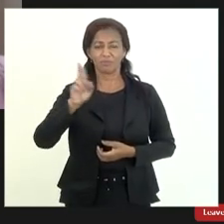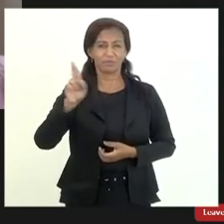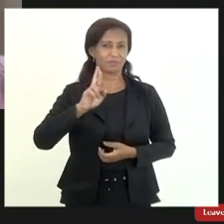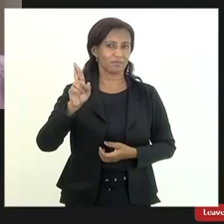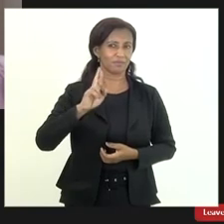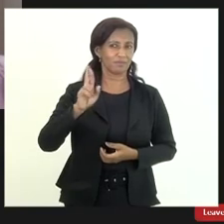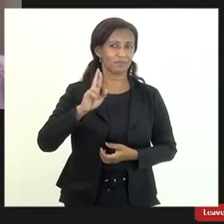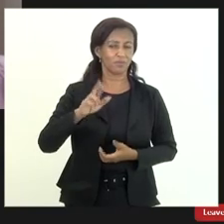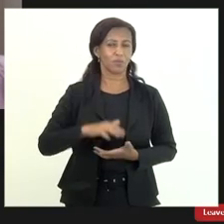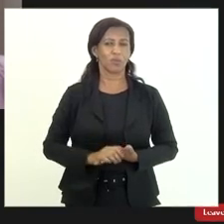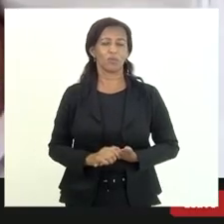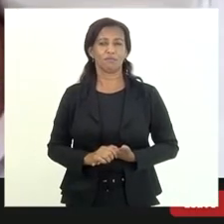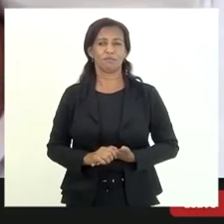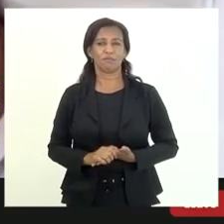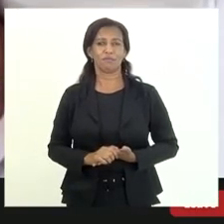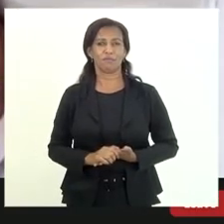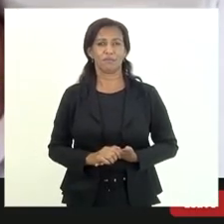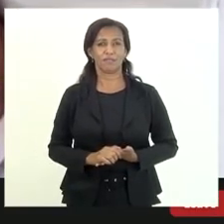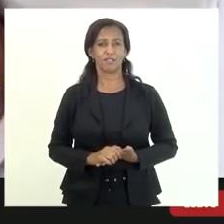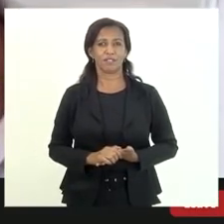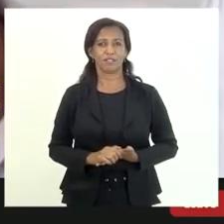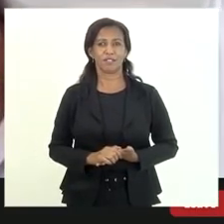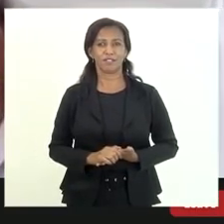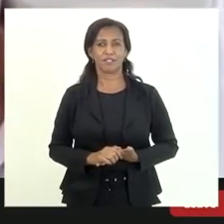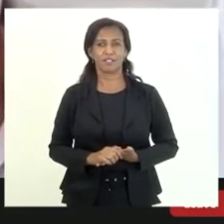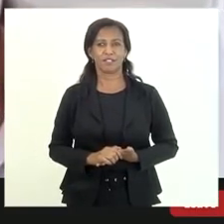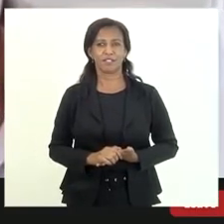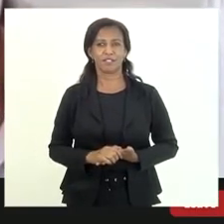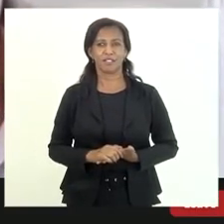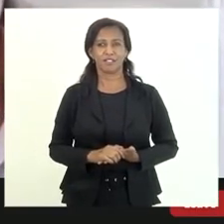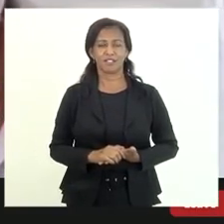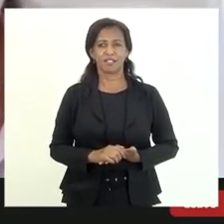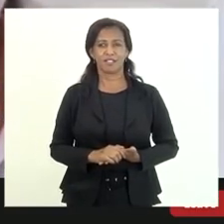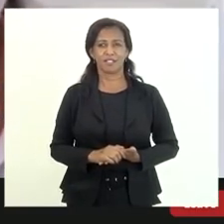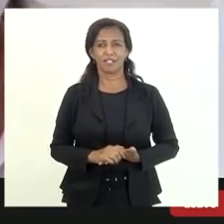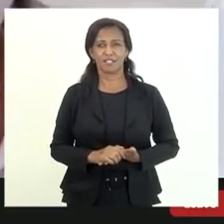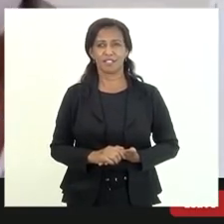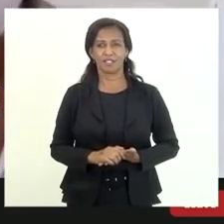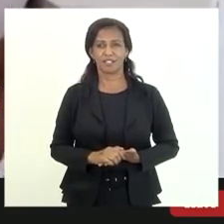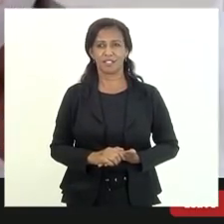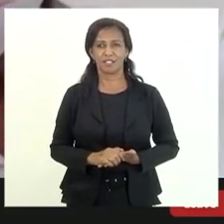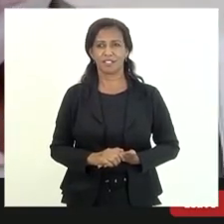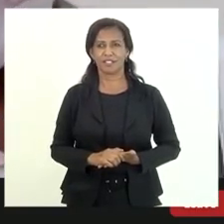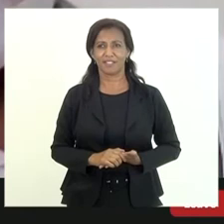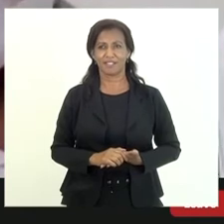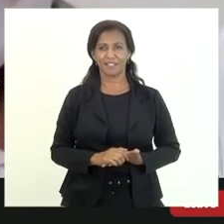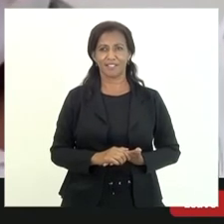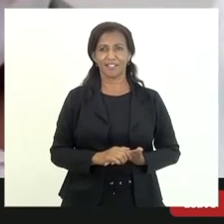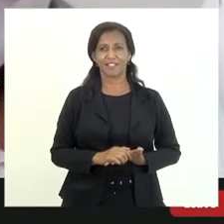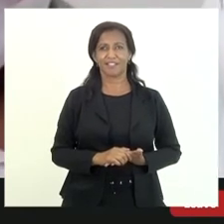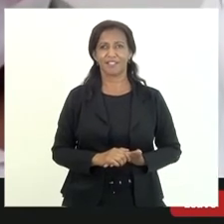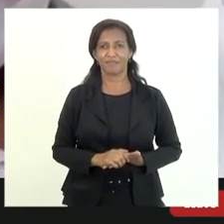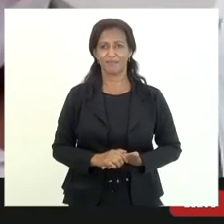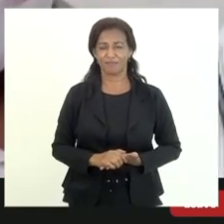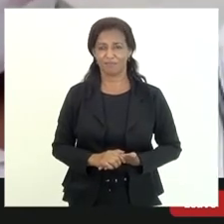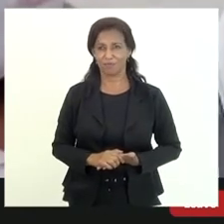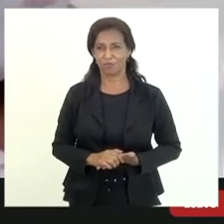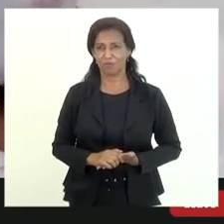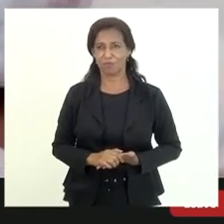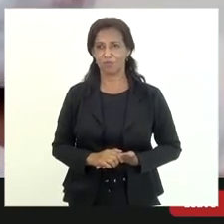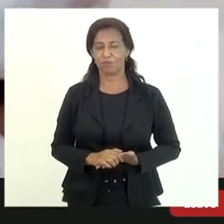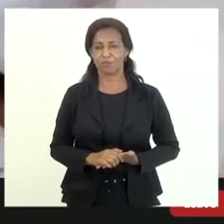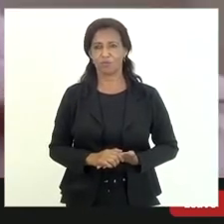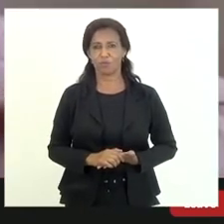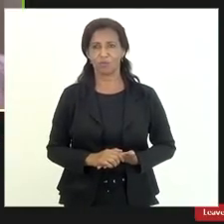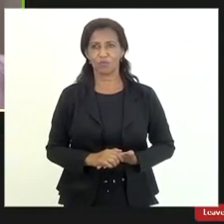872 mil 482 e 53 centavos